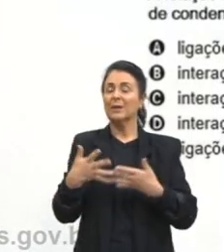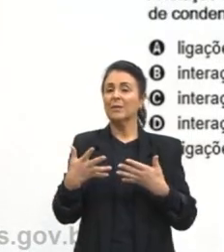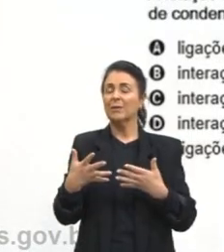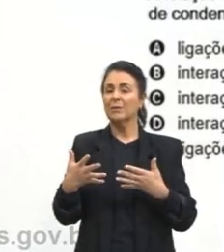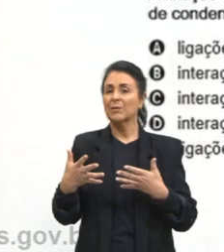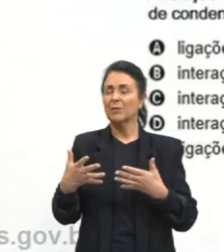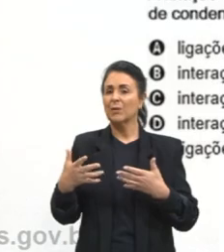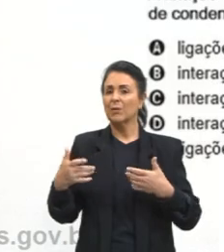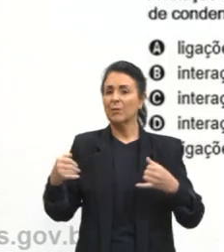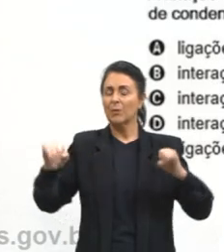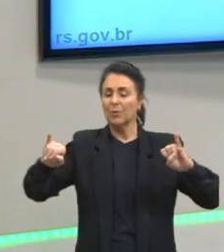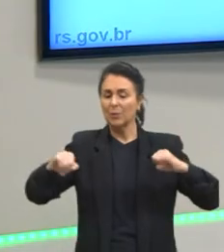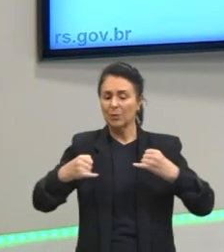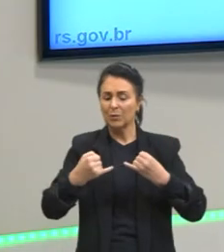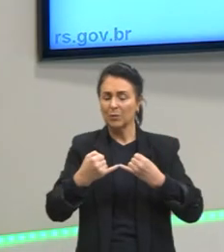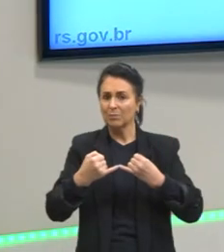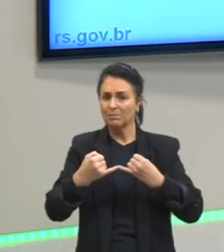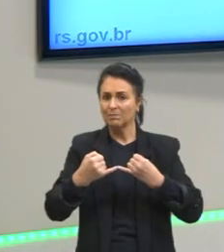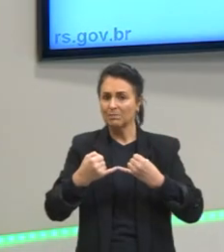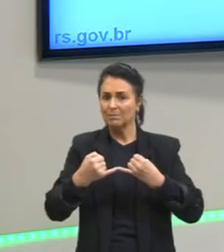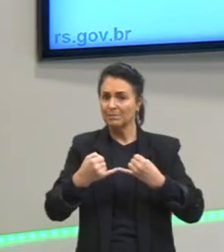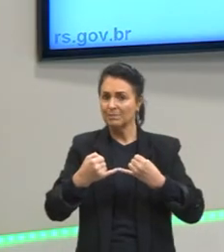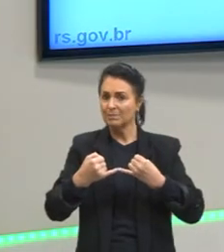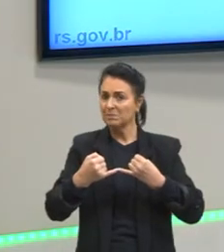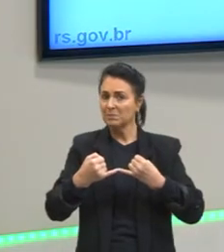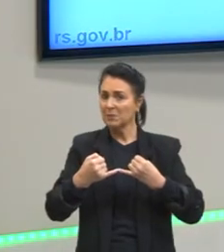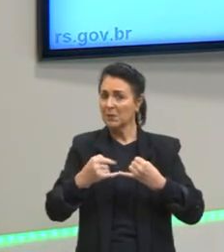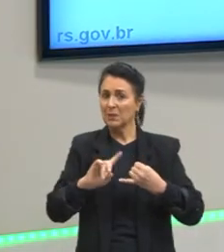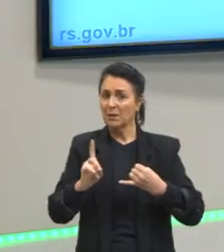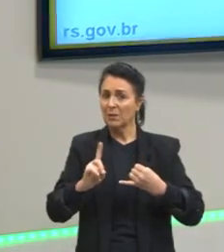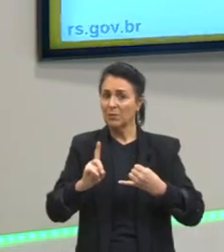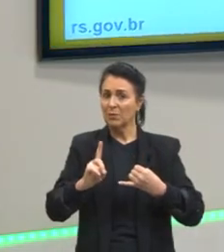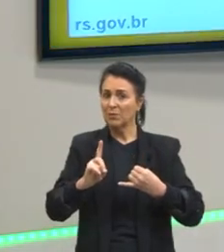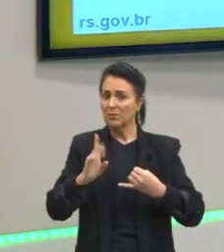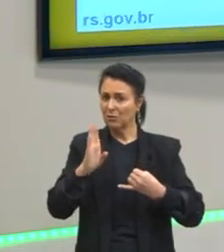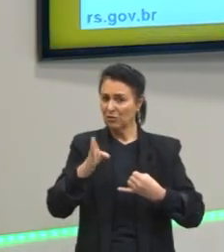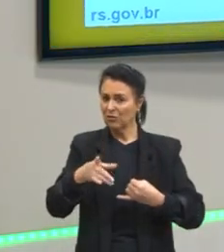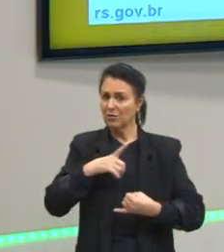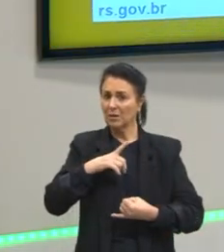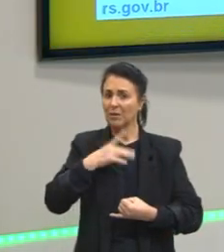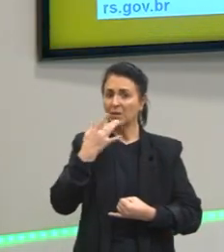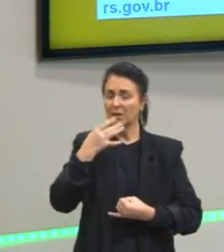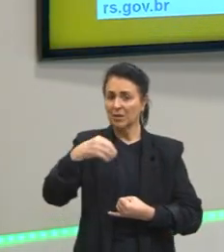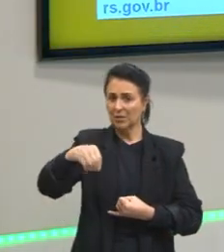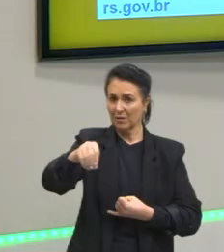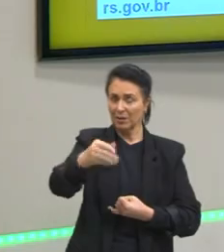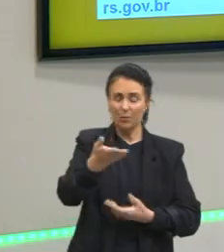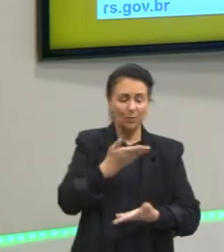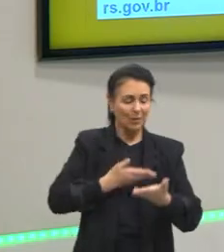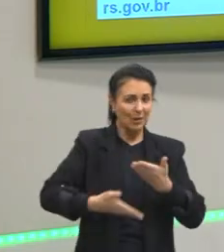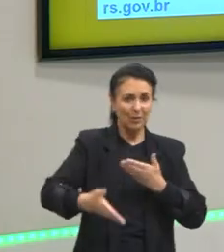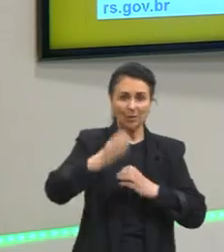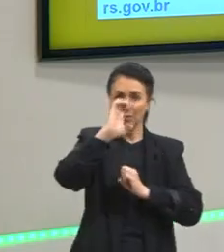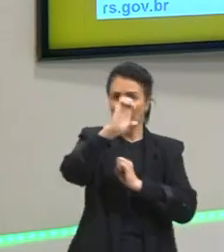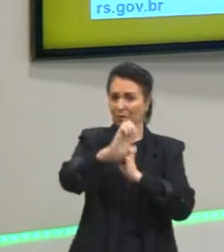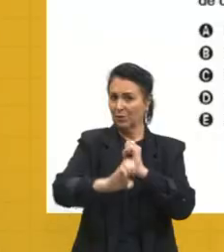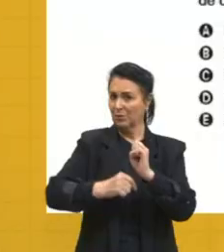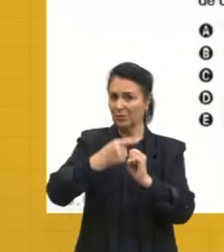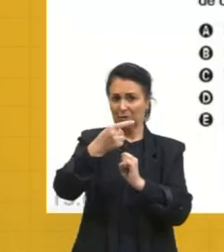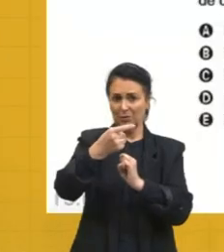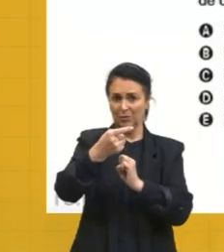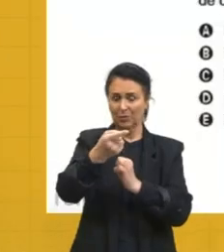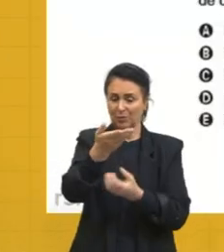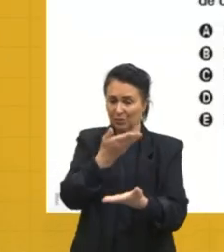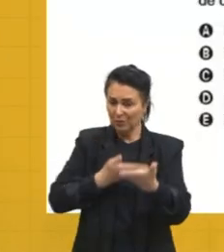iônicas que acontecem? Não, não, eu já tenho o meu sal. Não está falando em troca de elétrons, em compartilhamento de